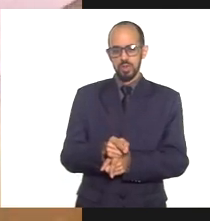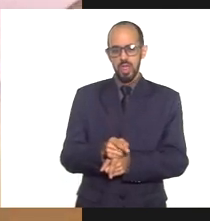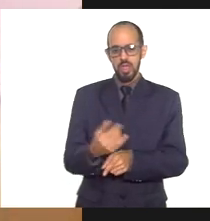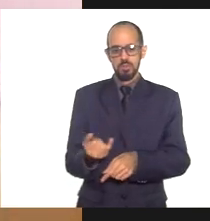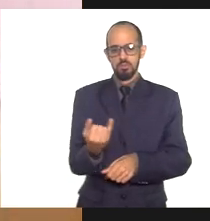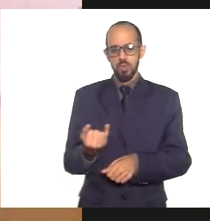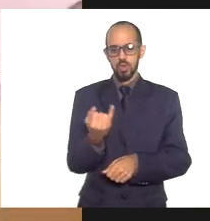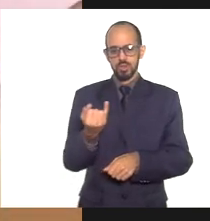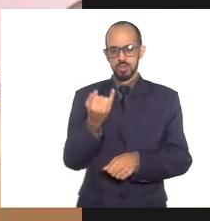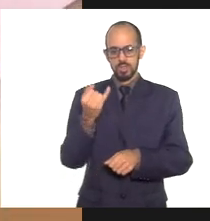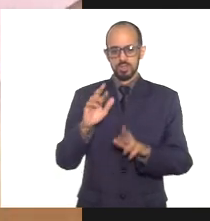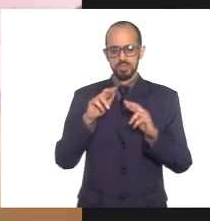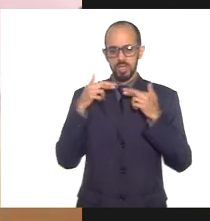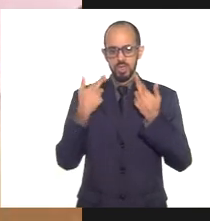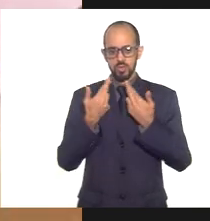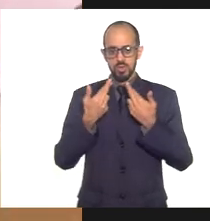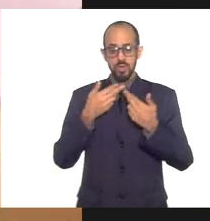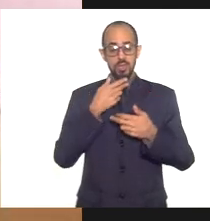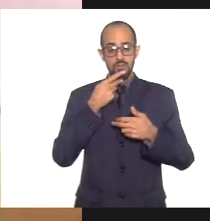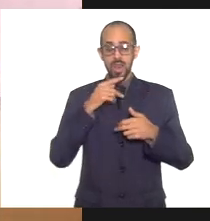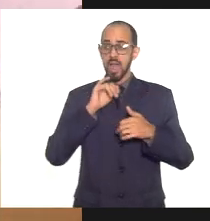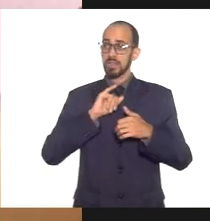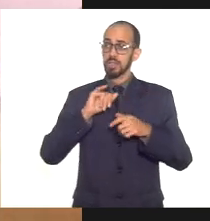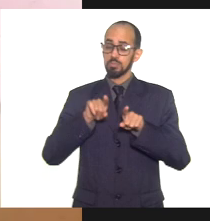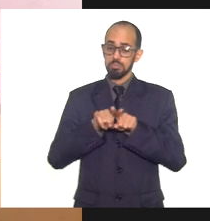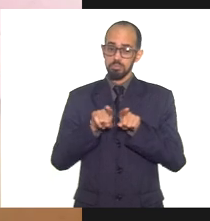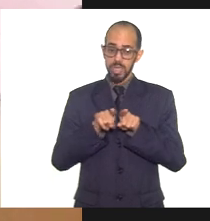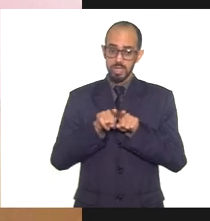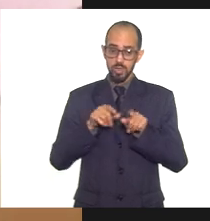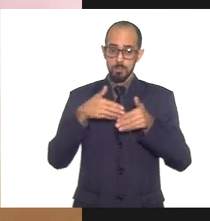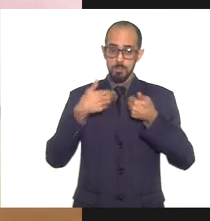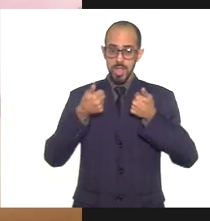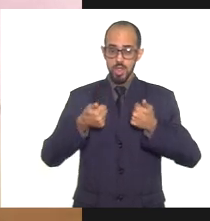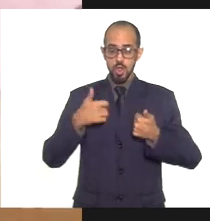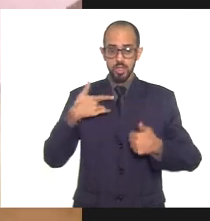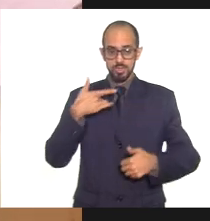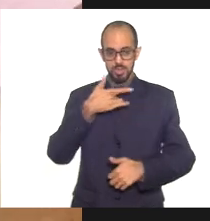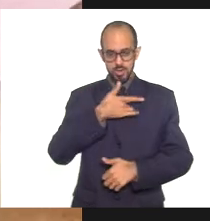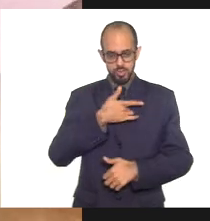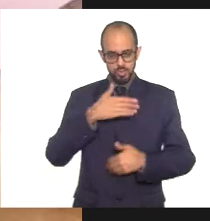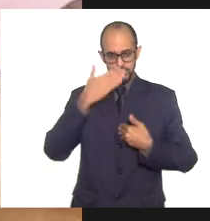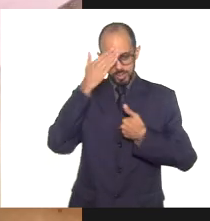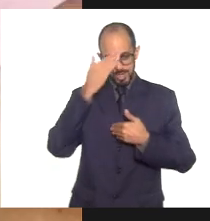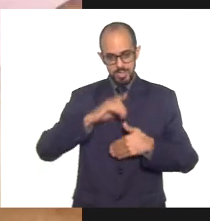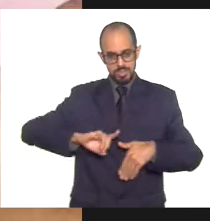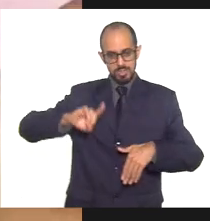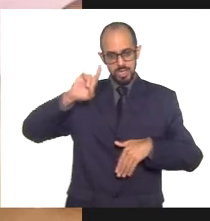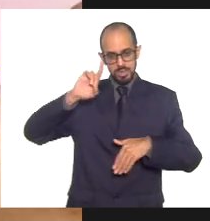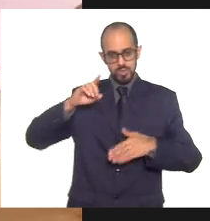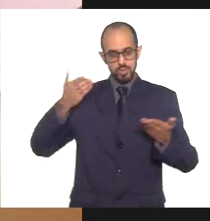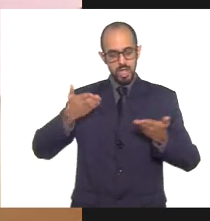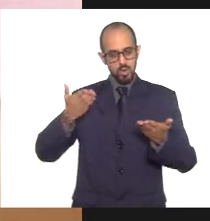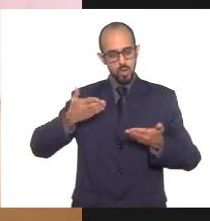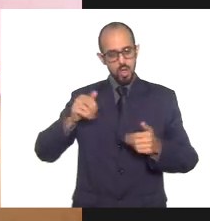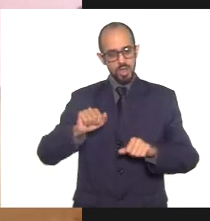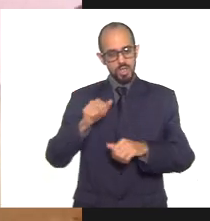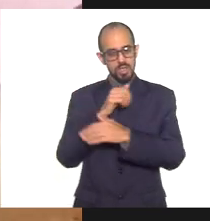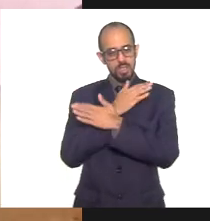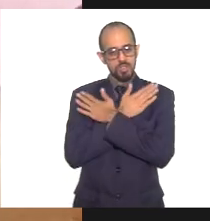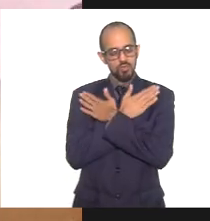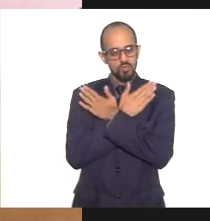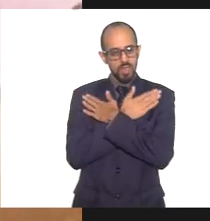reunião do dia de hoje. dizer que eu estou bem melhor de saúde e acho que, graças a Deus, em nosso recesso agora em julho,